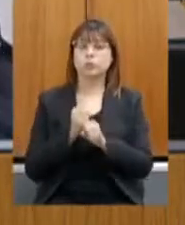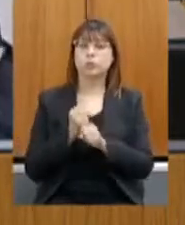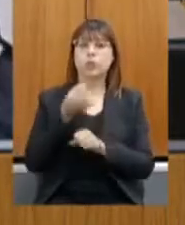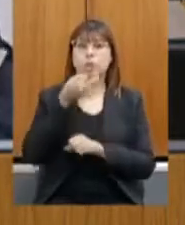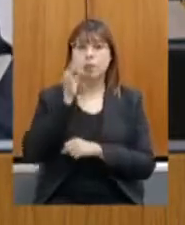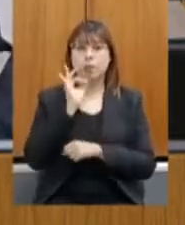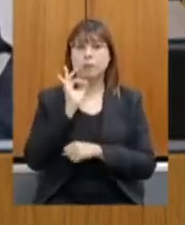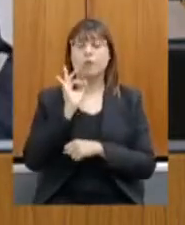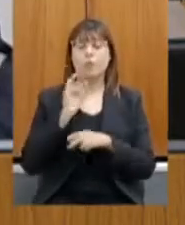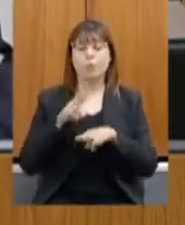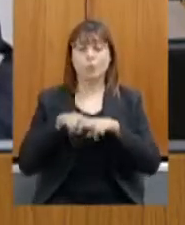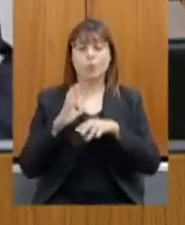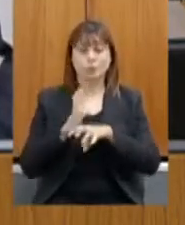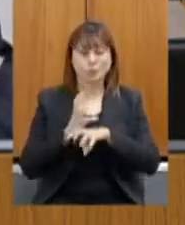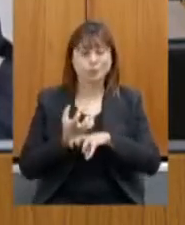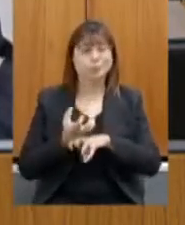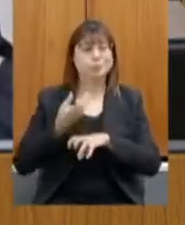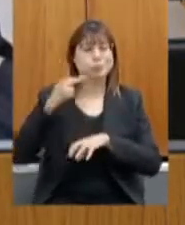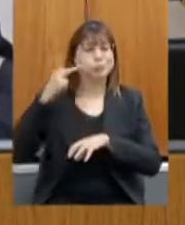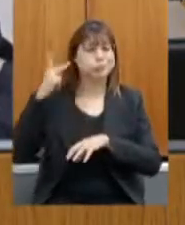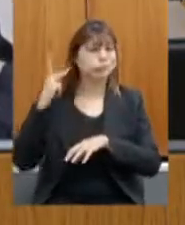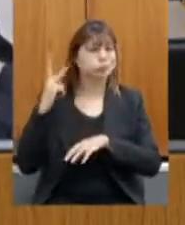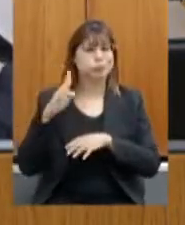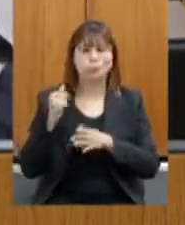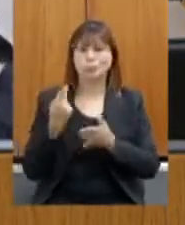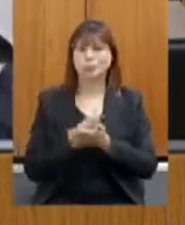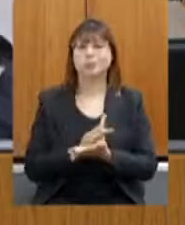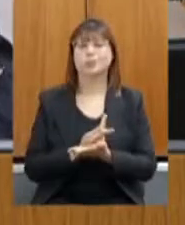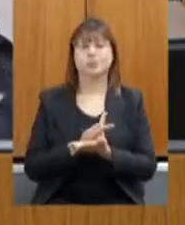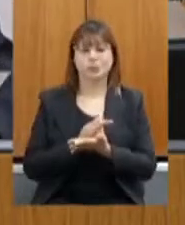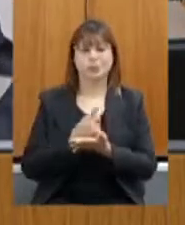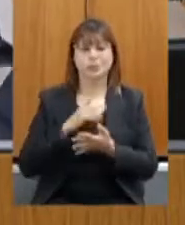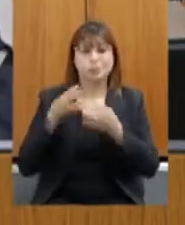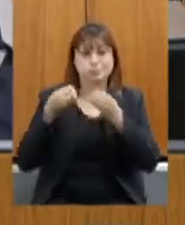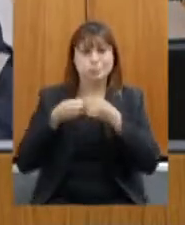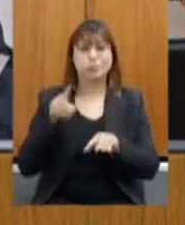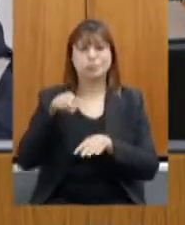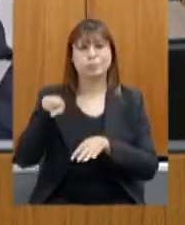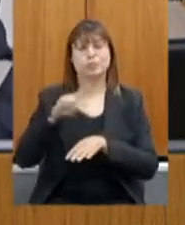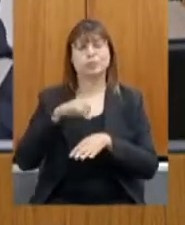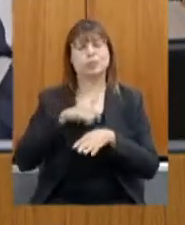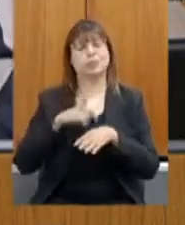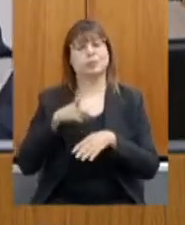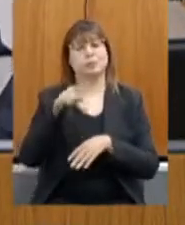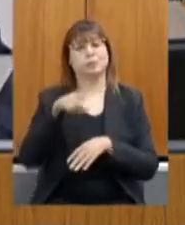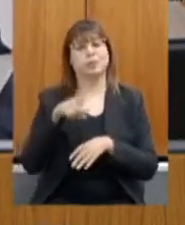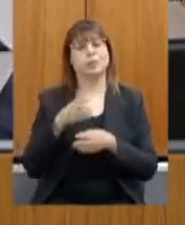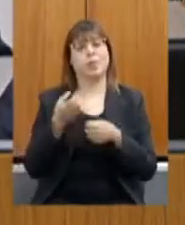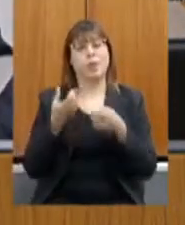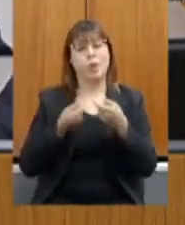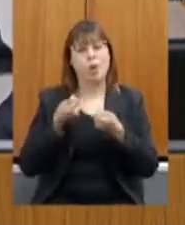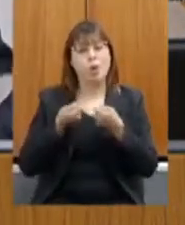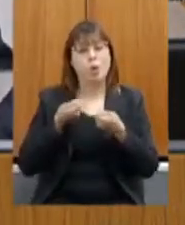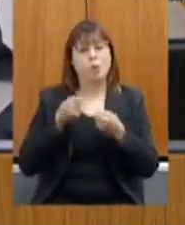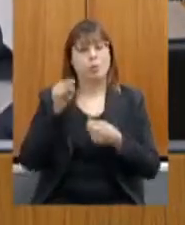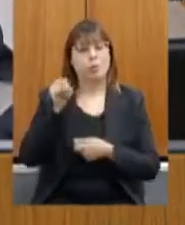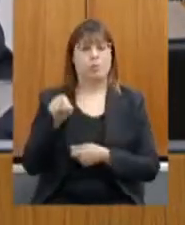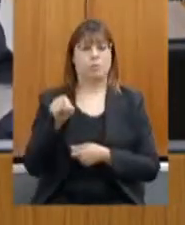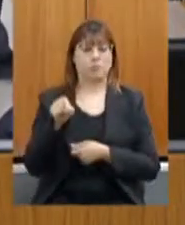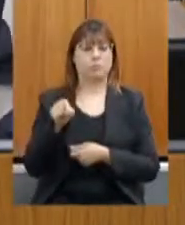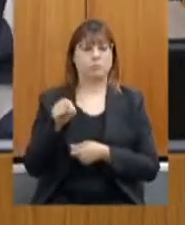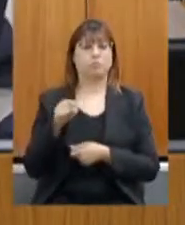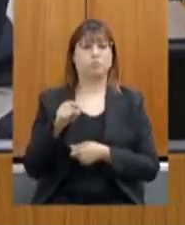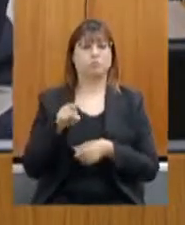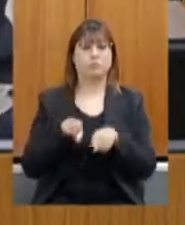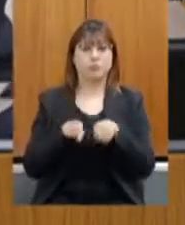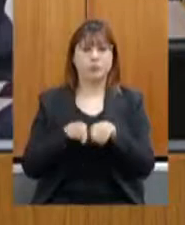afetados pela seca histórica que vem assolando aquele território e provocando severos prejuízos à economia local requerimento também de autoria